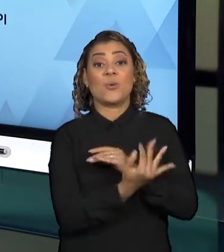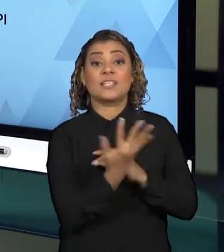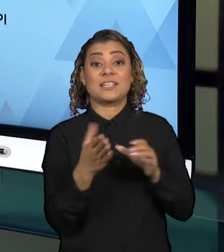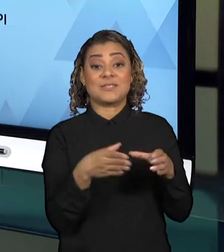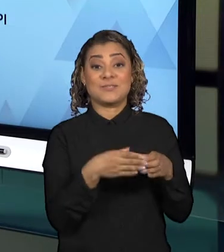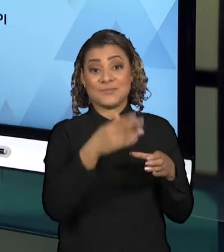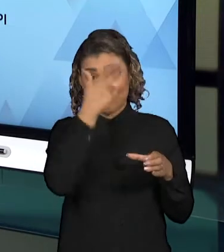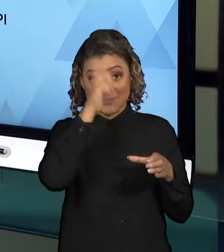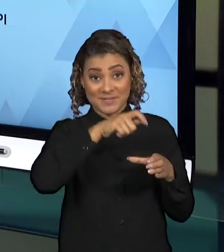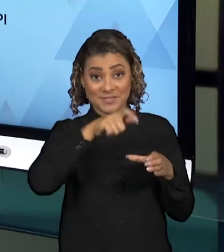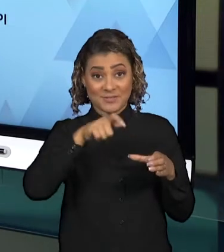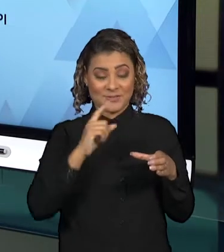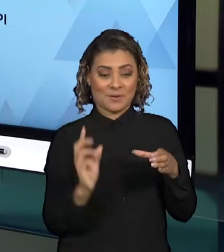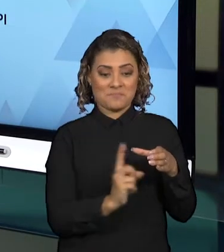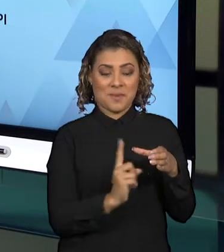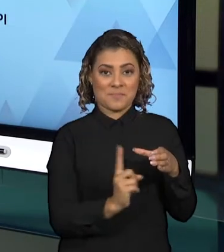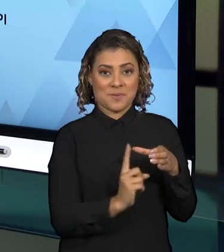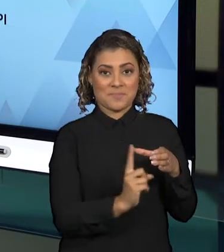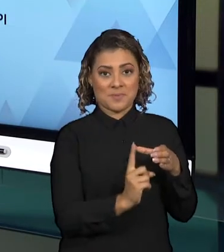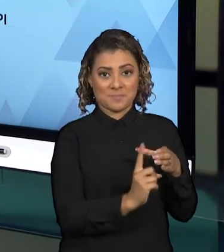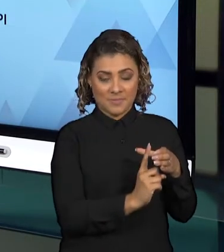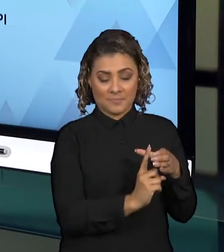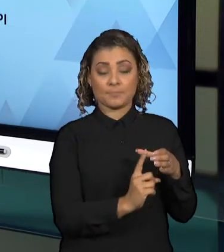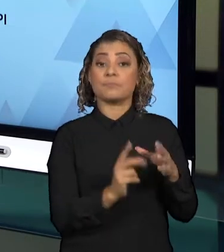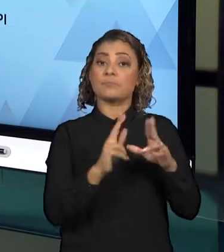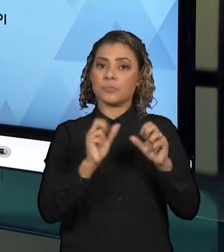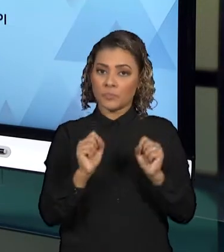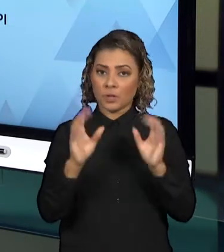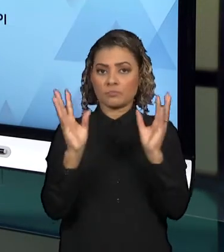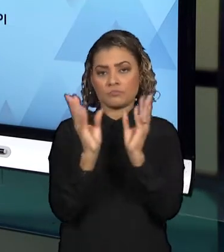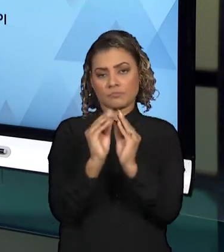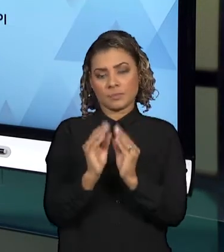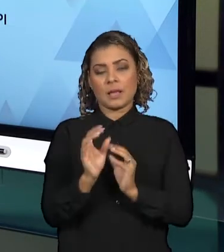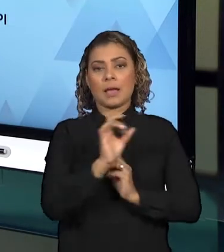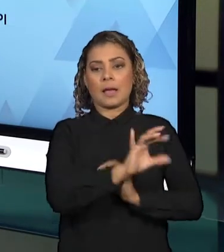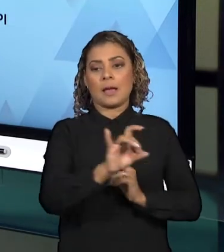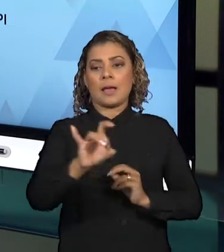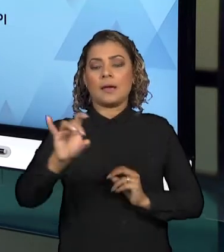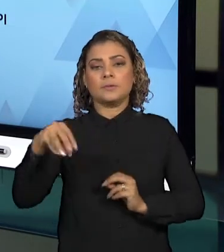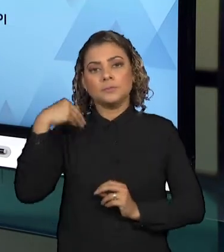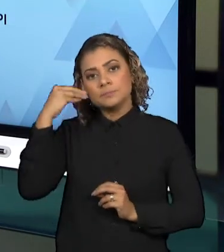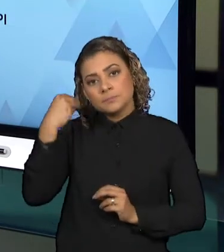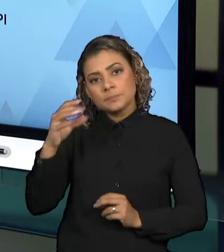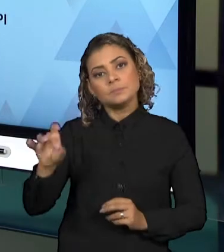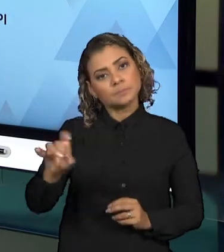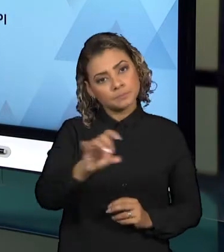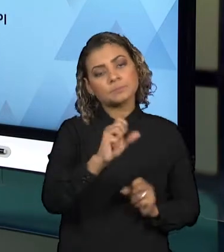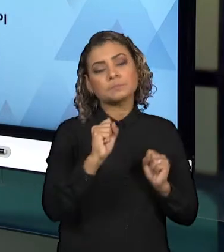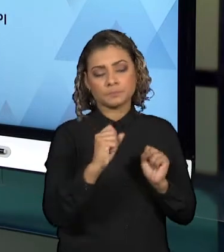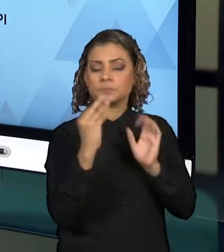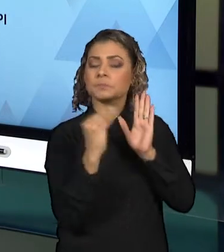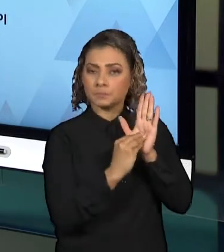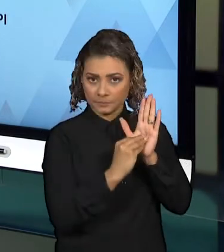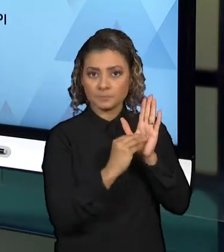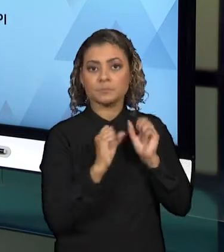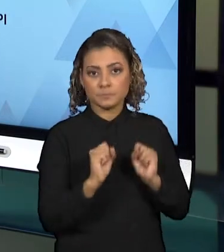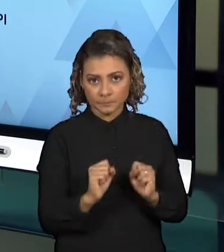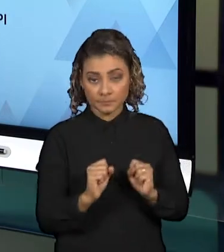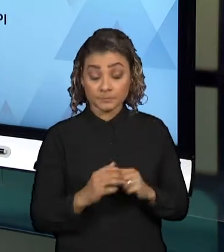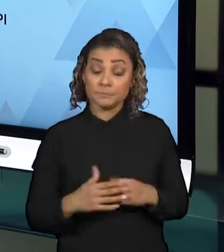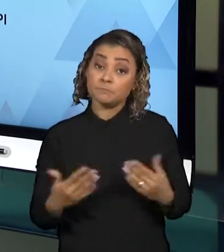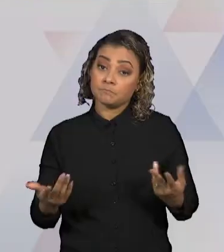vocês podem trazer uma descrição resumida de cada um dos contextos que foram observados.